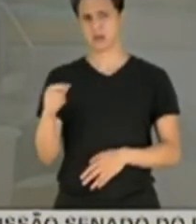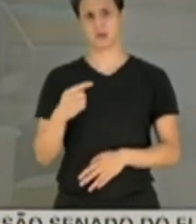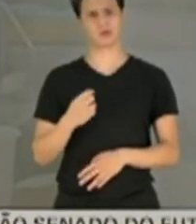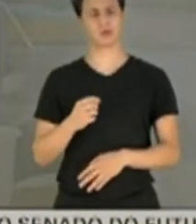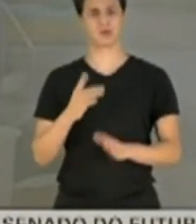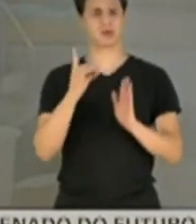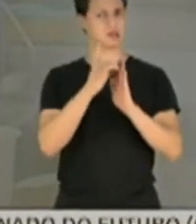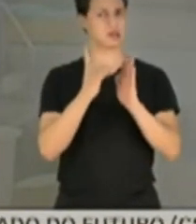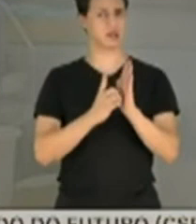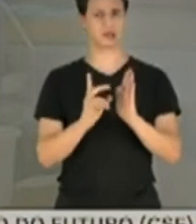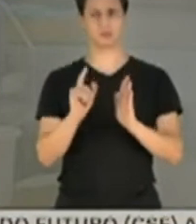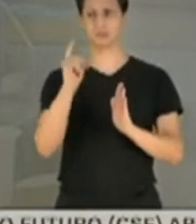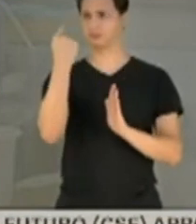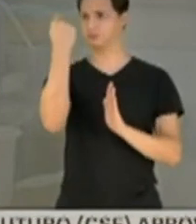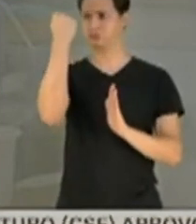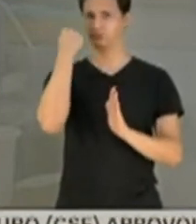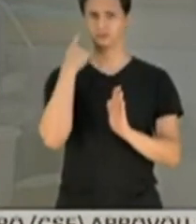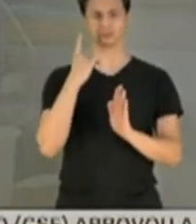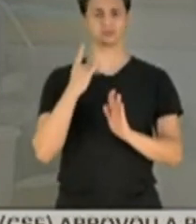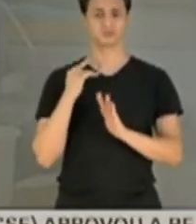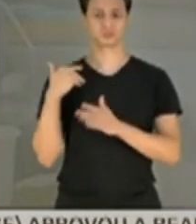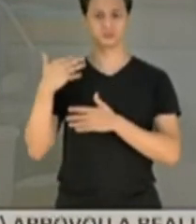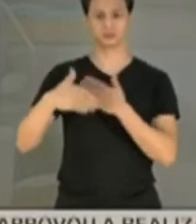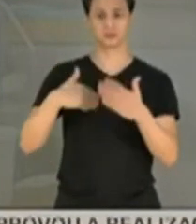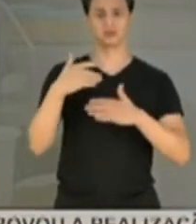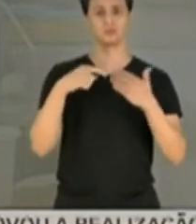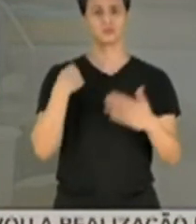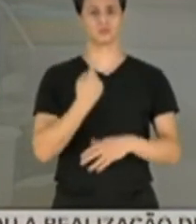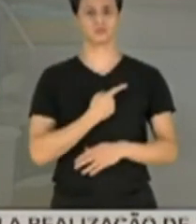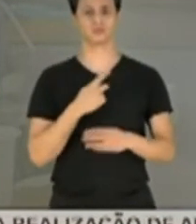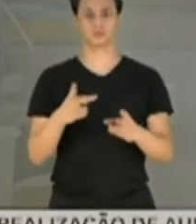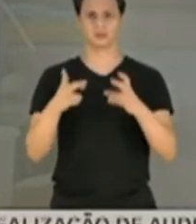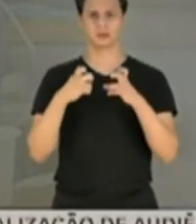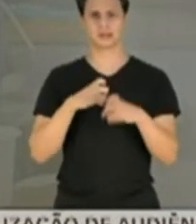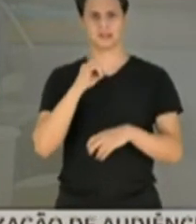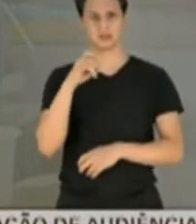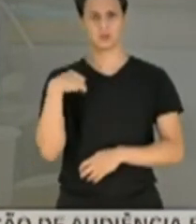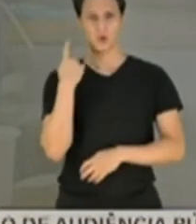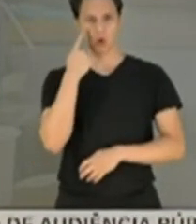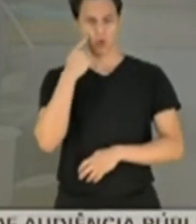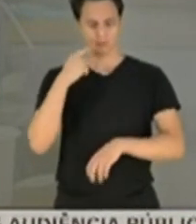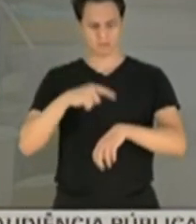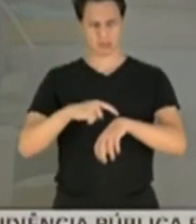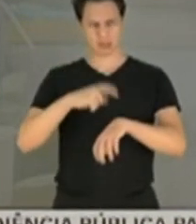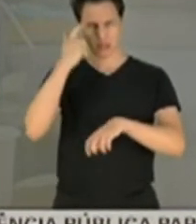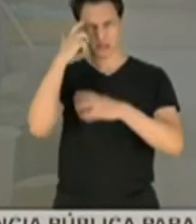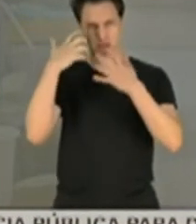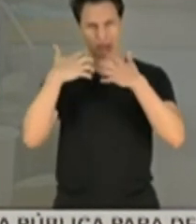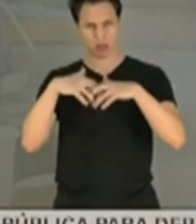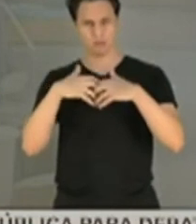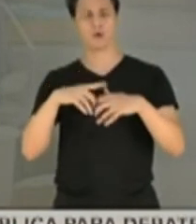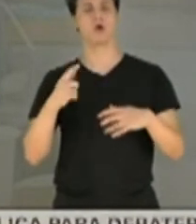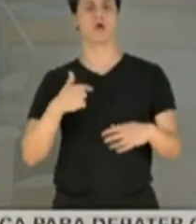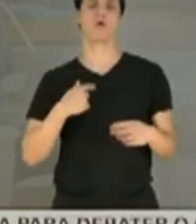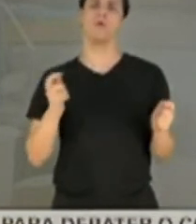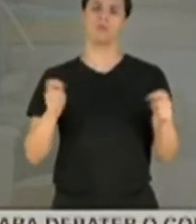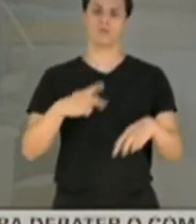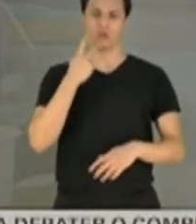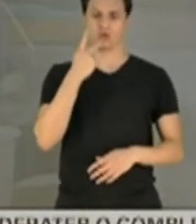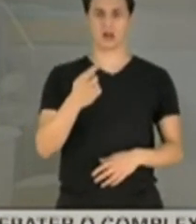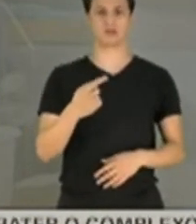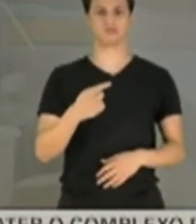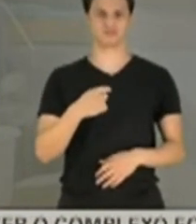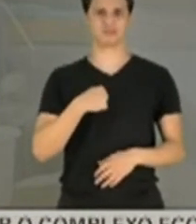de maneira que, ao olhar no retrovisor do tempo, eu posso dizer, me